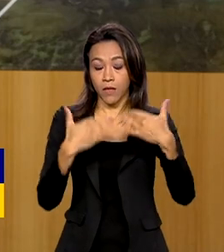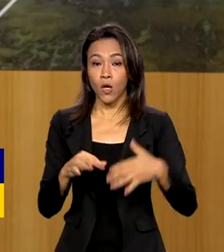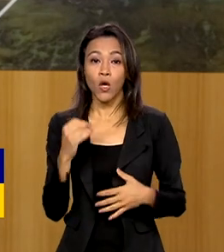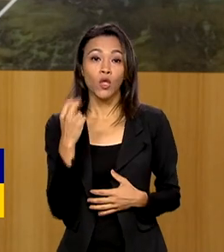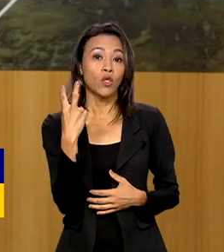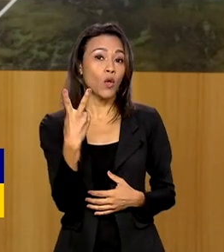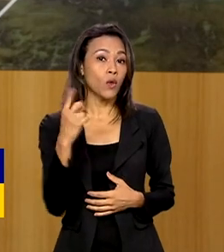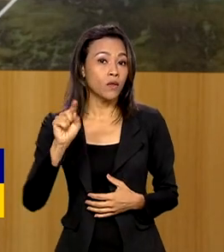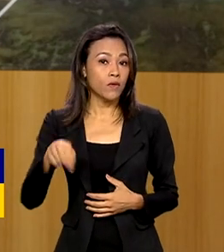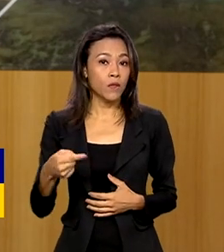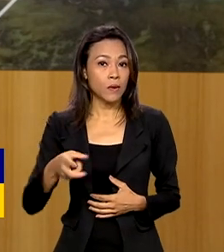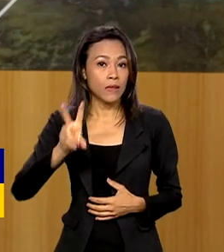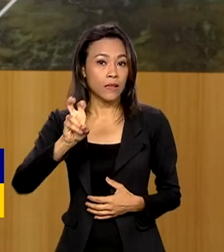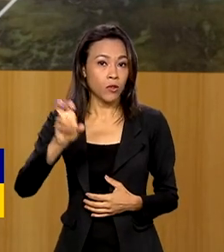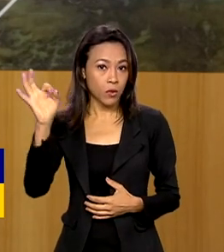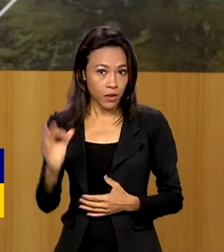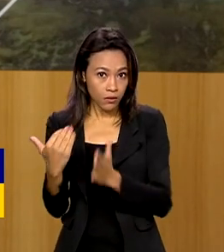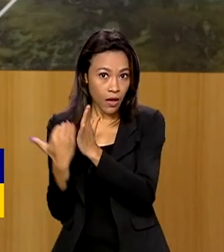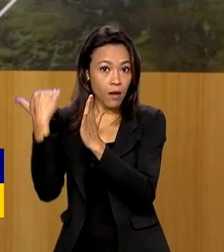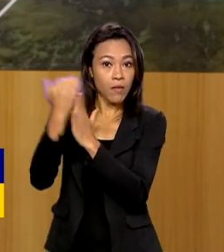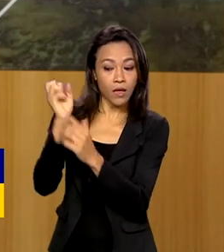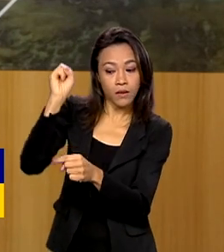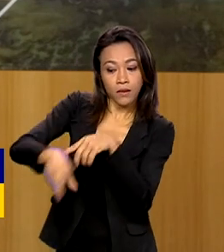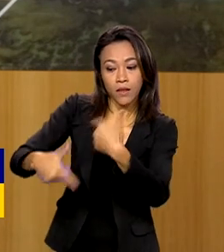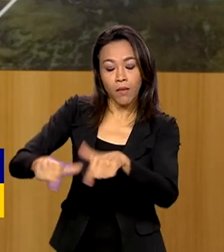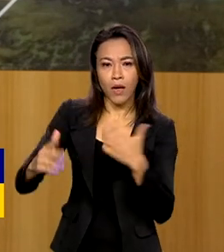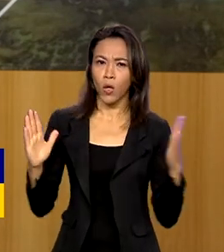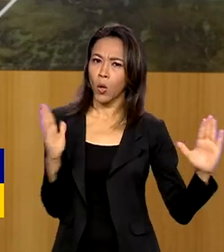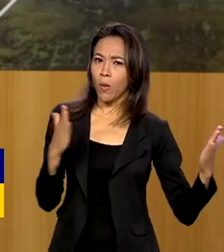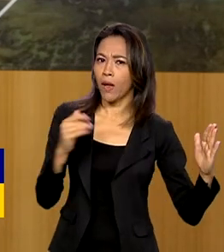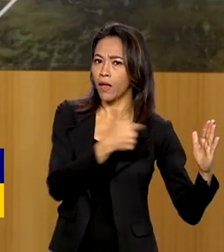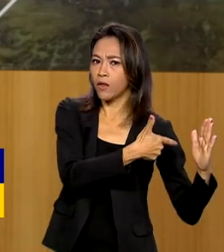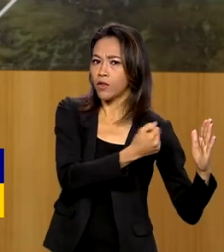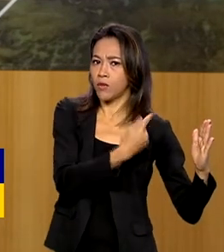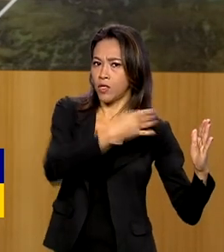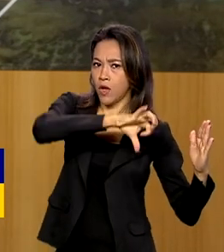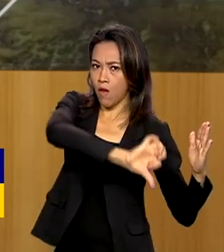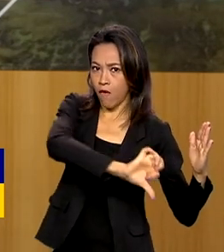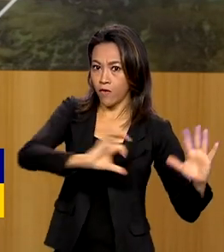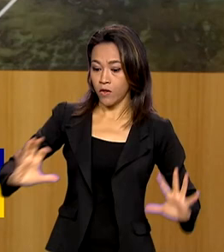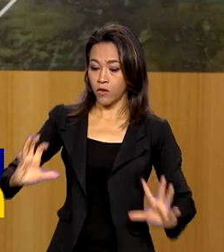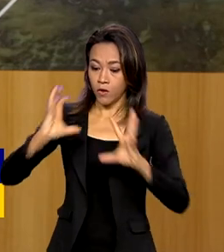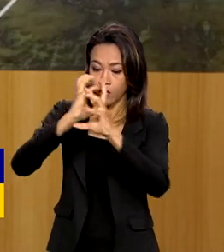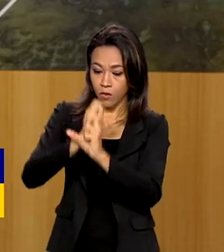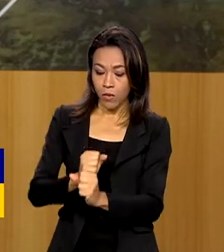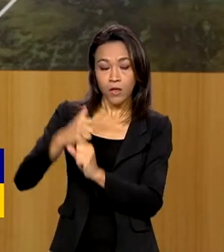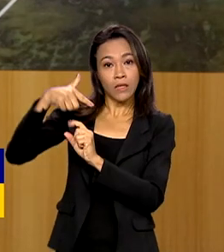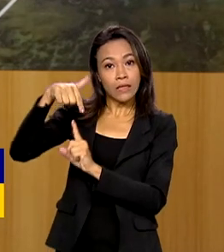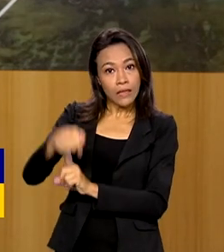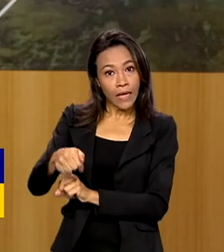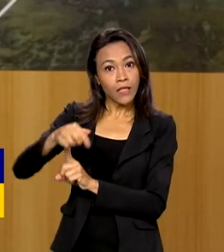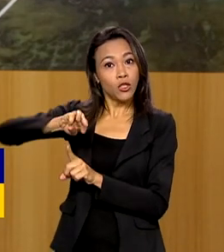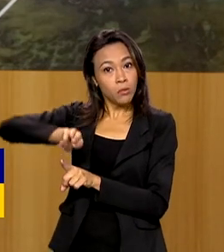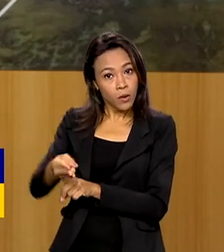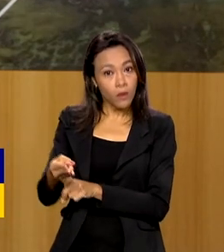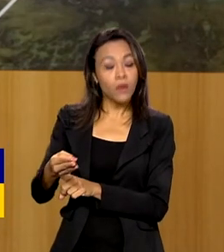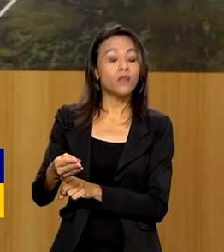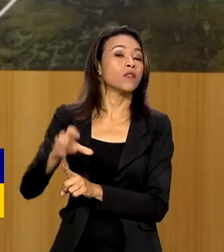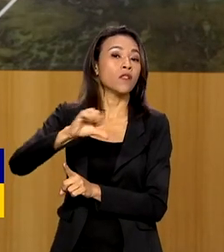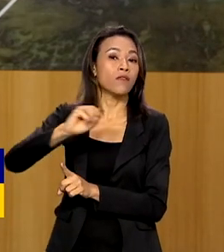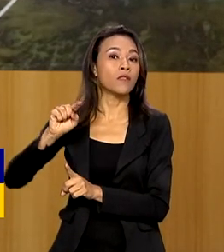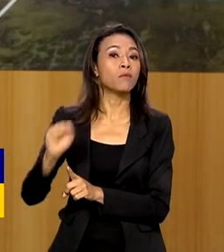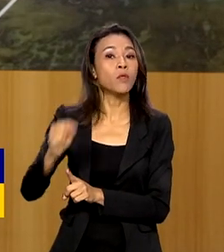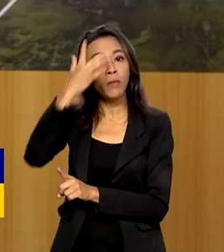,5% a mais de empregos do que em 2019. Um total de 7,9 milhões de